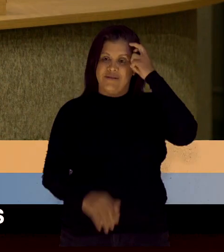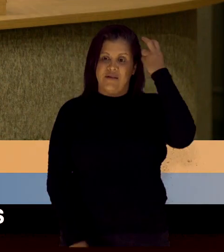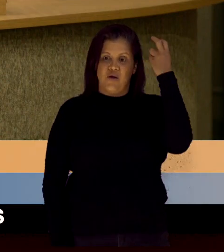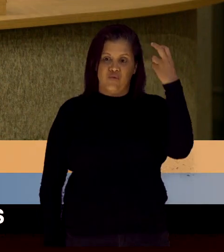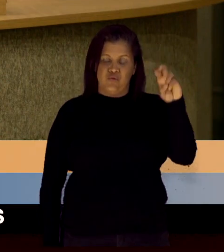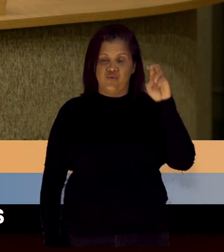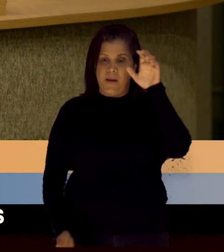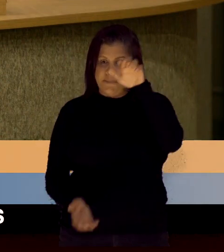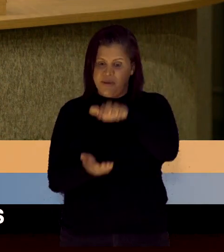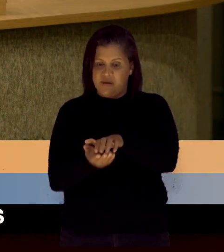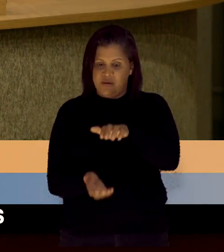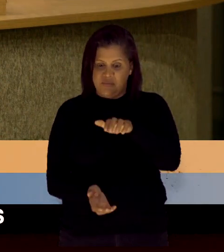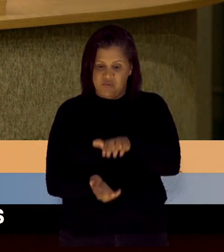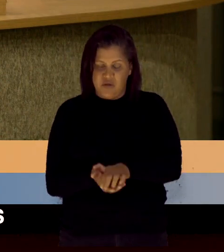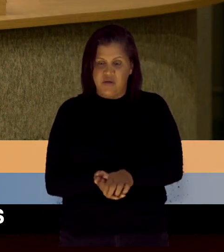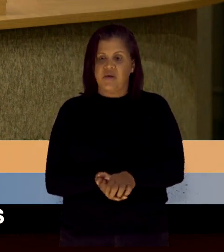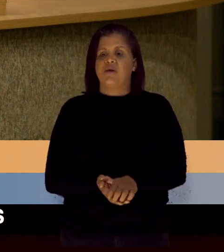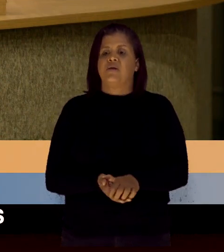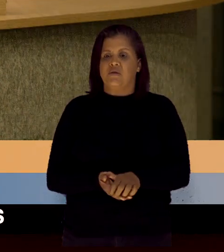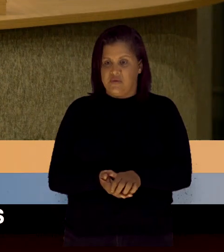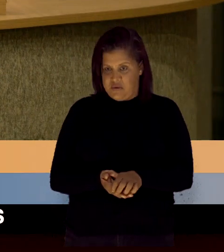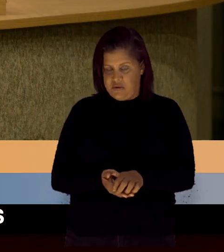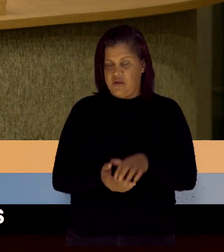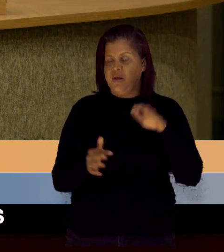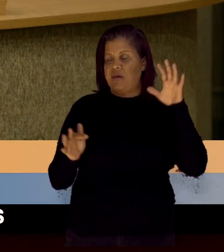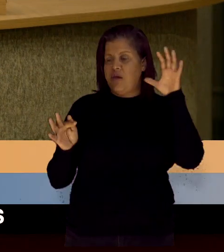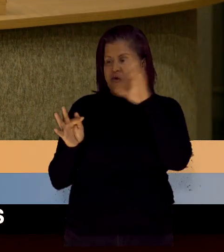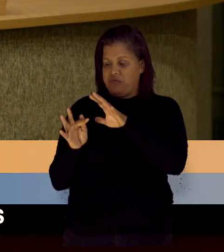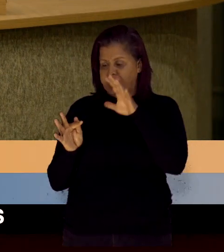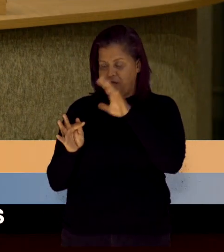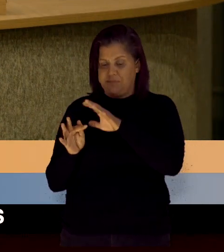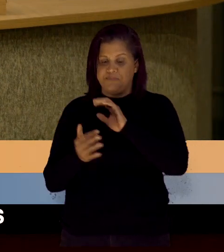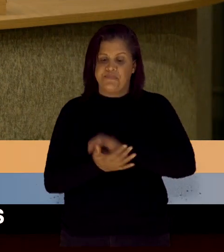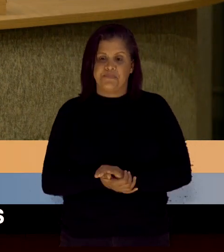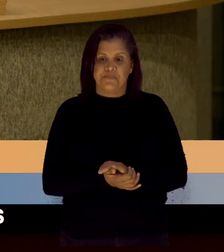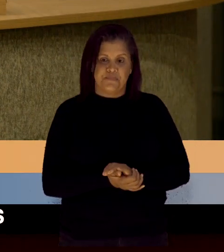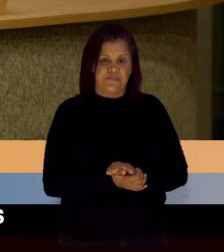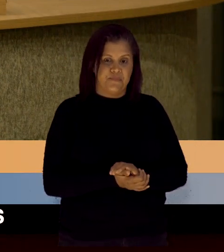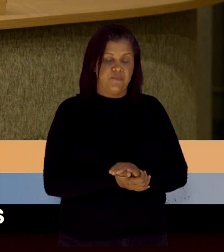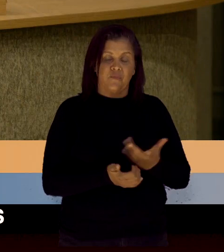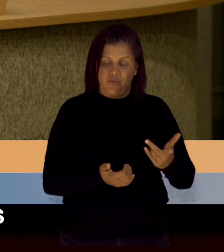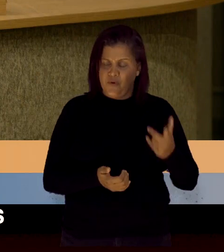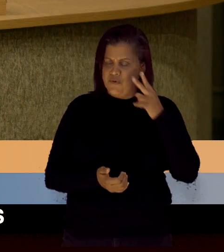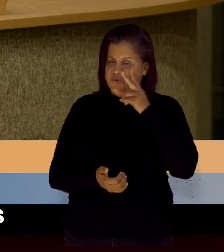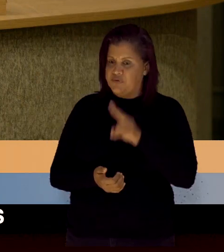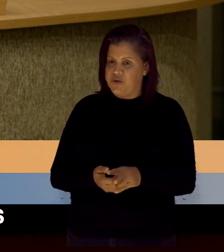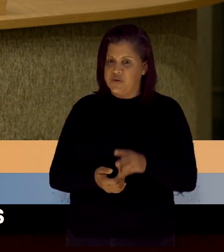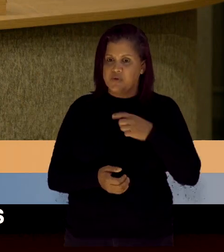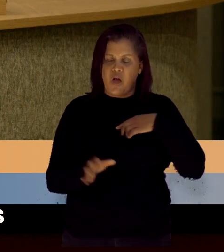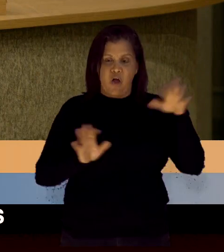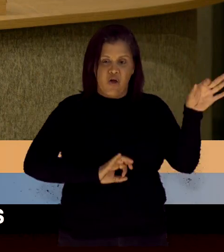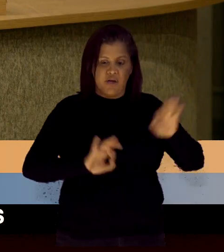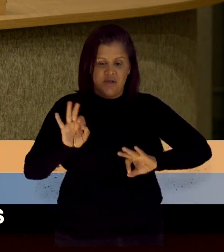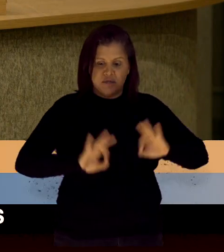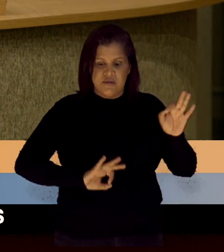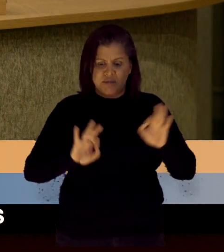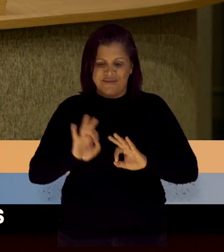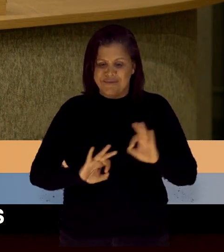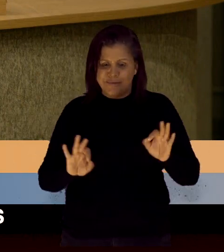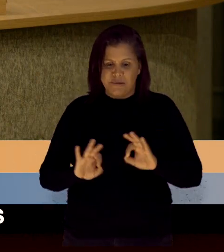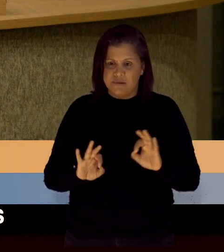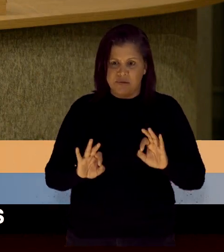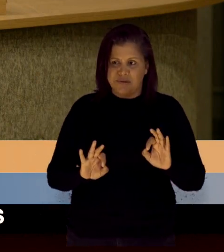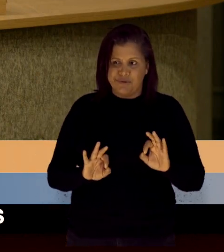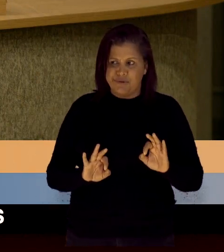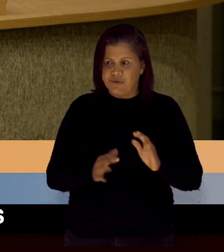pernambucana que é o Festival de Inverno de Garanhuns, o FIG. Constatamos que a organização não foi nem